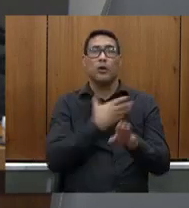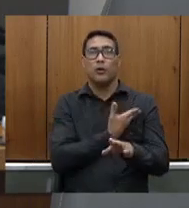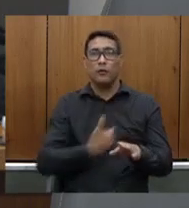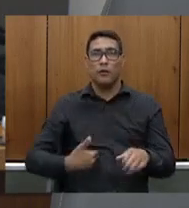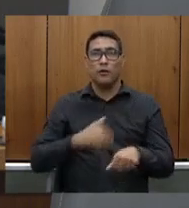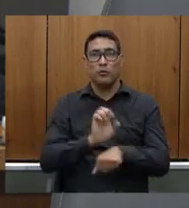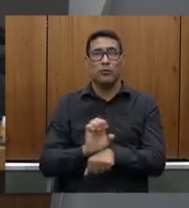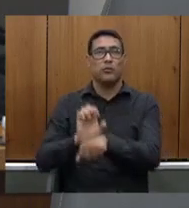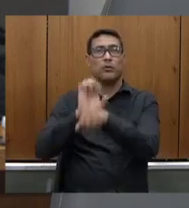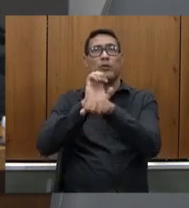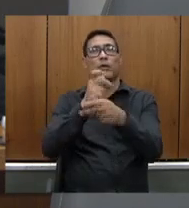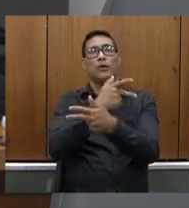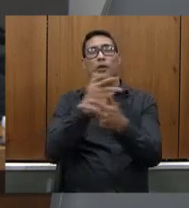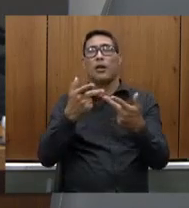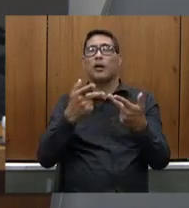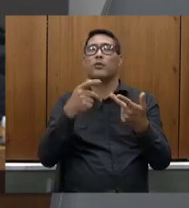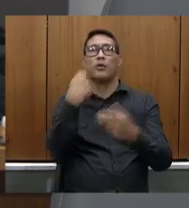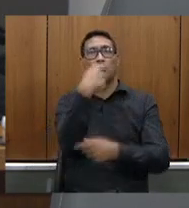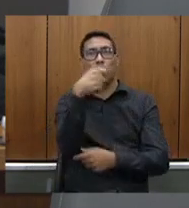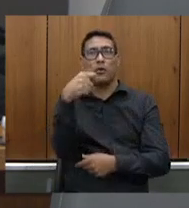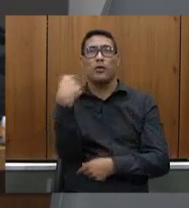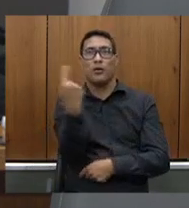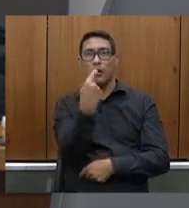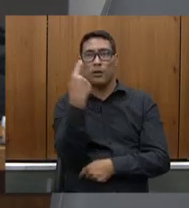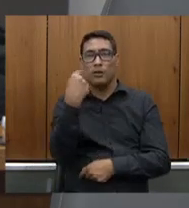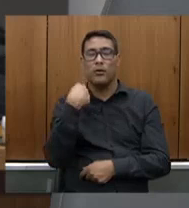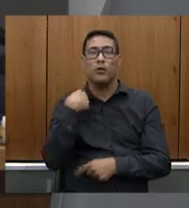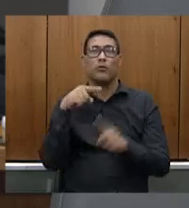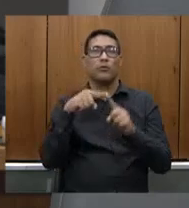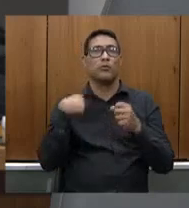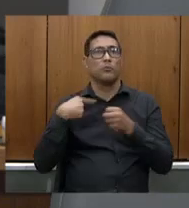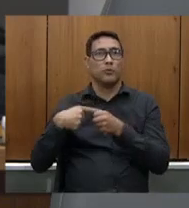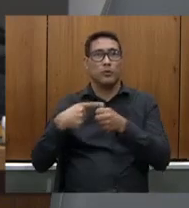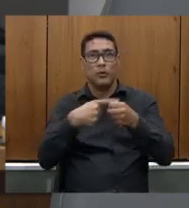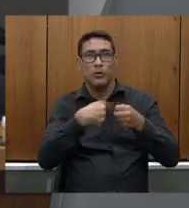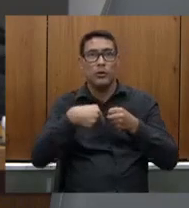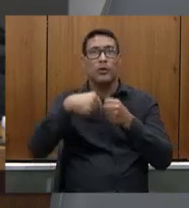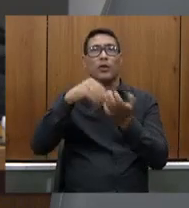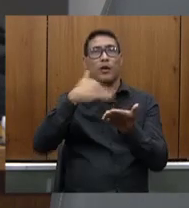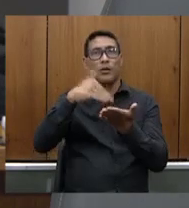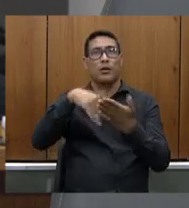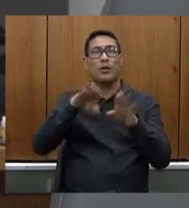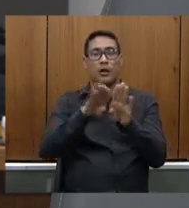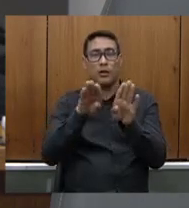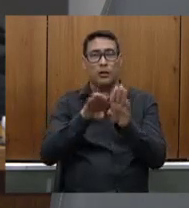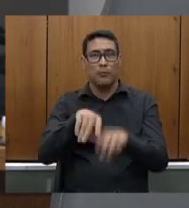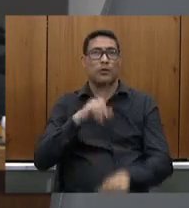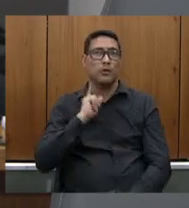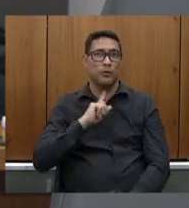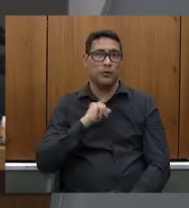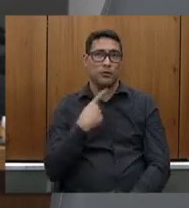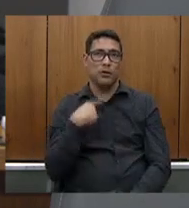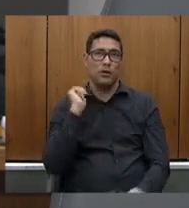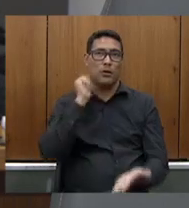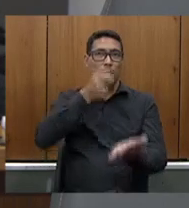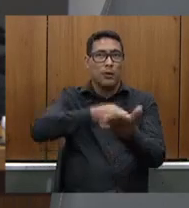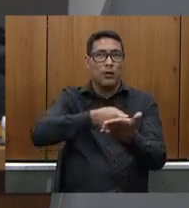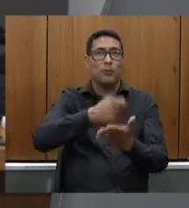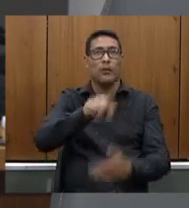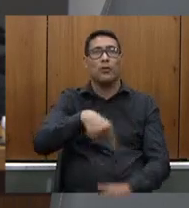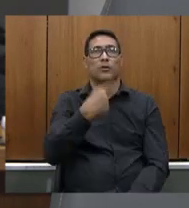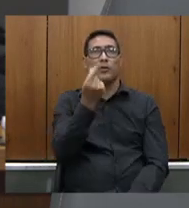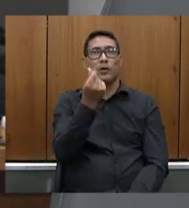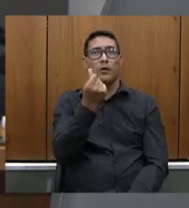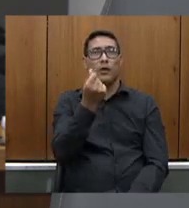de Contas a Associação Mineira dos Municípios e o Conselho de Secretarias Municipais de Saúde de Minas Gerais referente ao pagamento da dívida